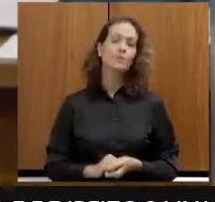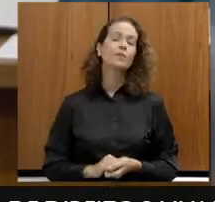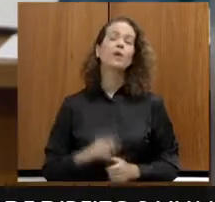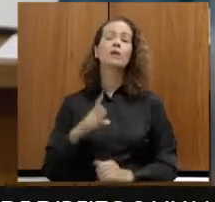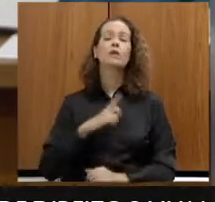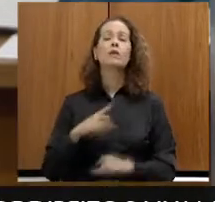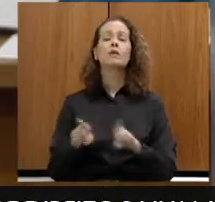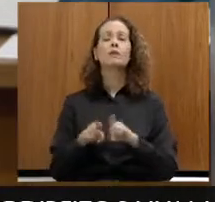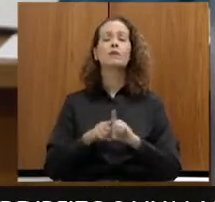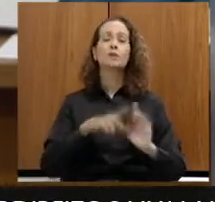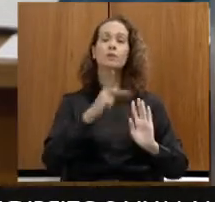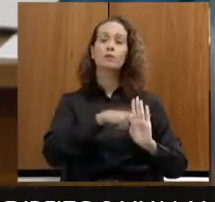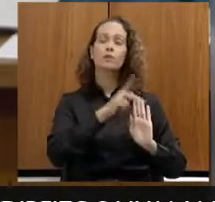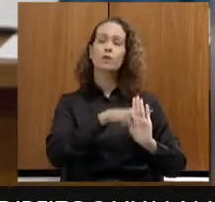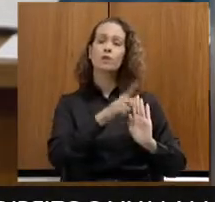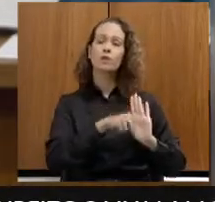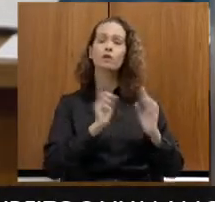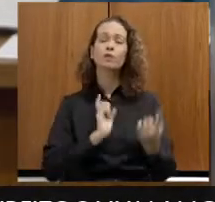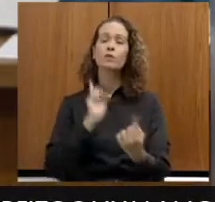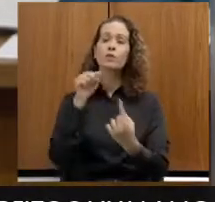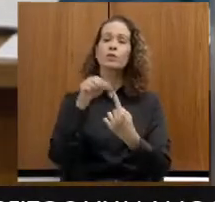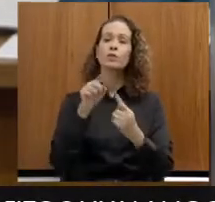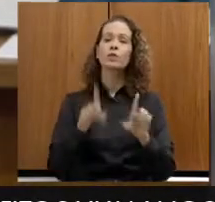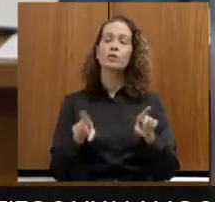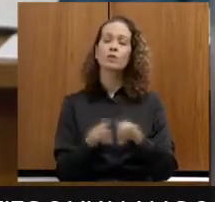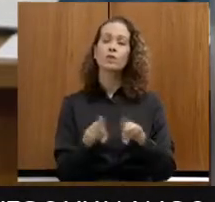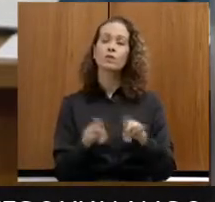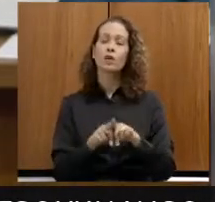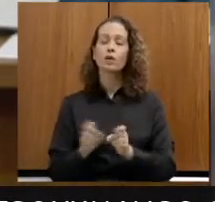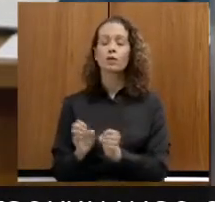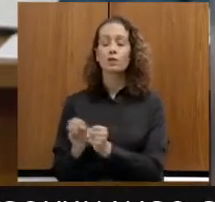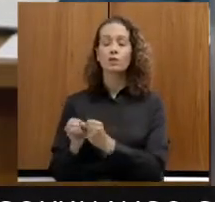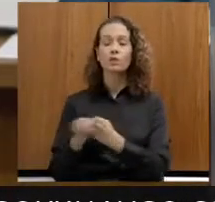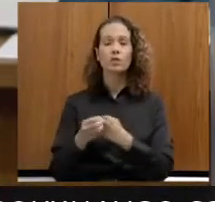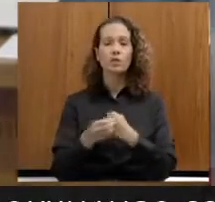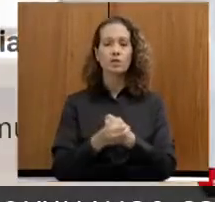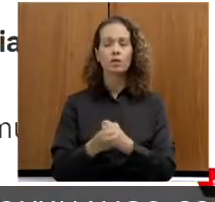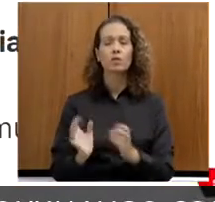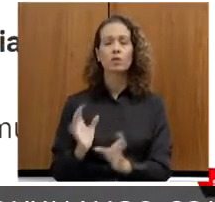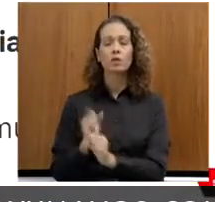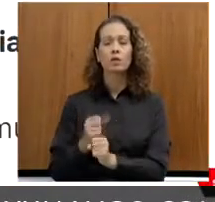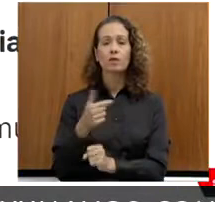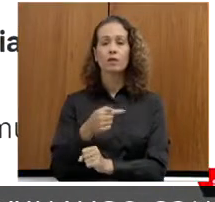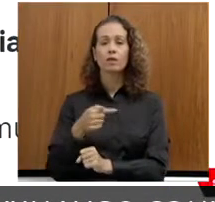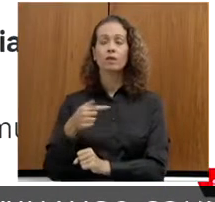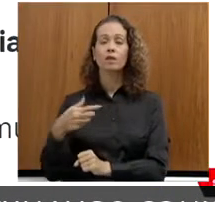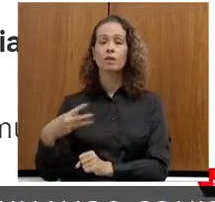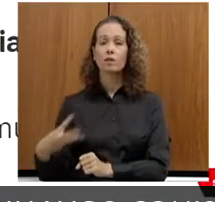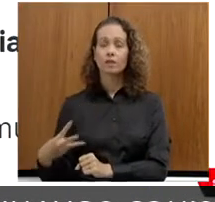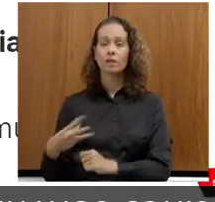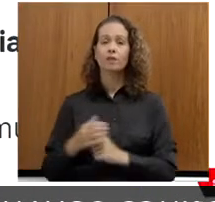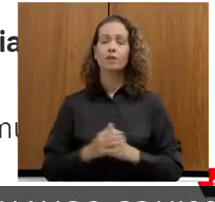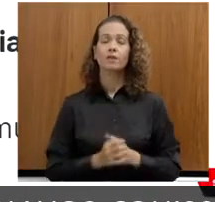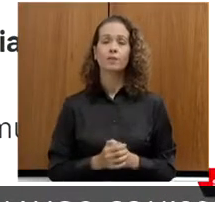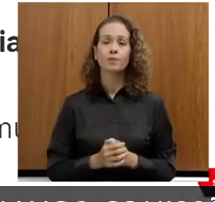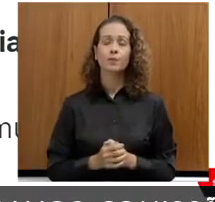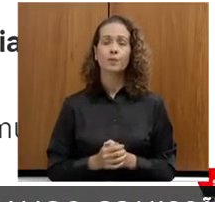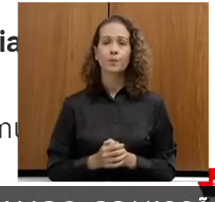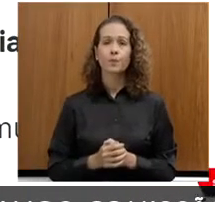tenho um projeto que é voltado também nesses municípios, nesses 73 municípios de DH abaixo, para